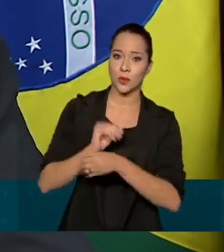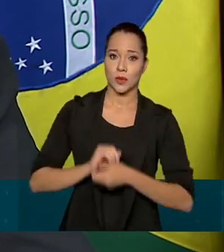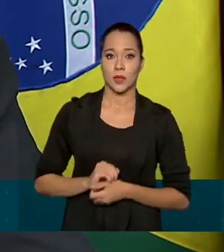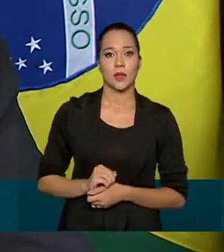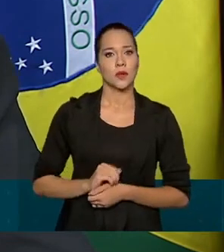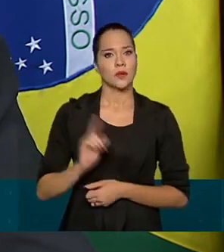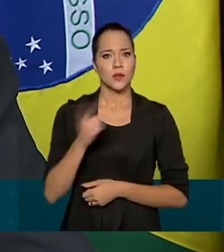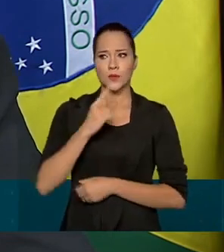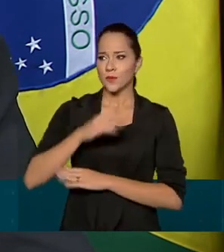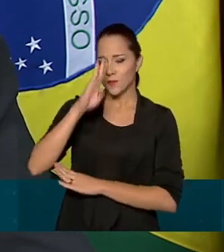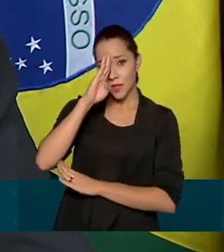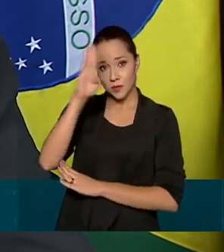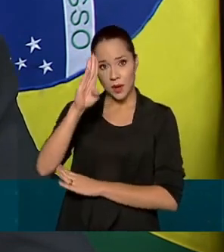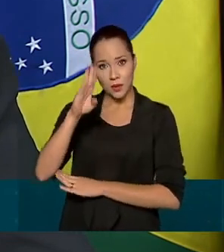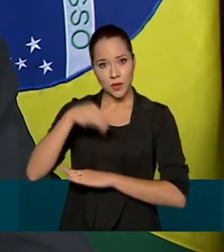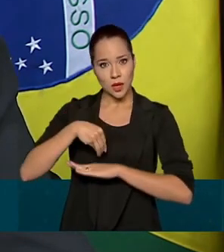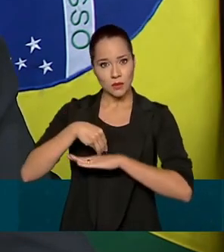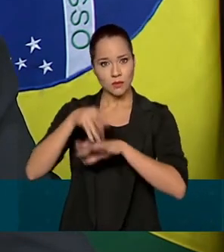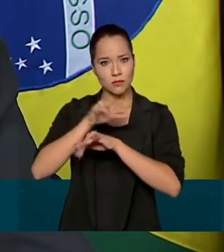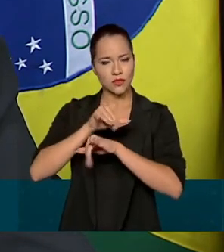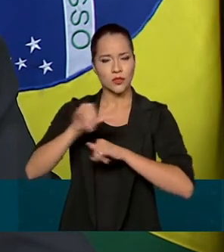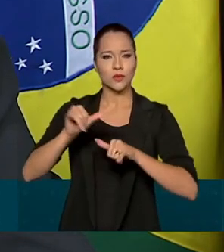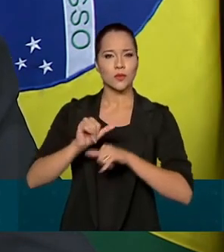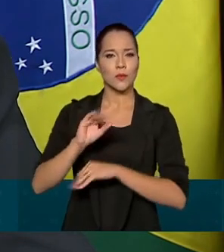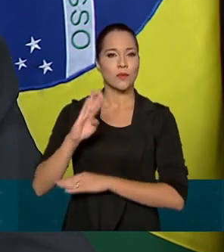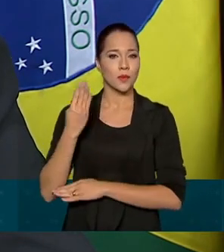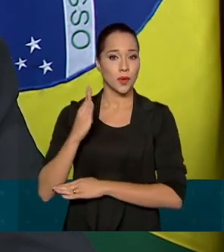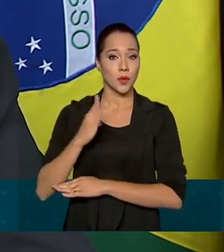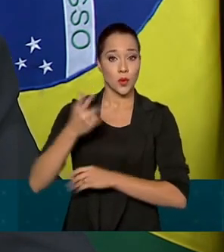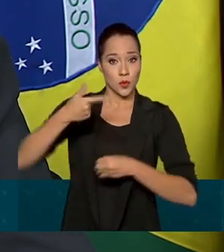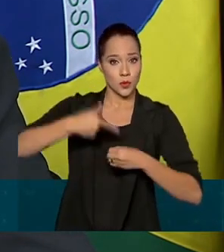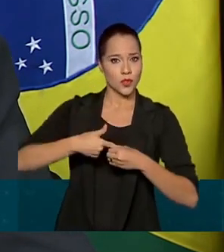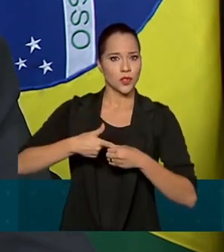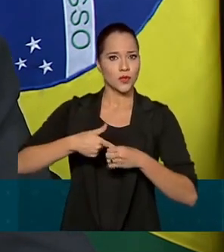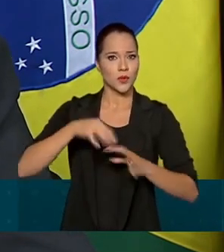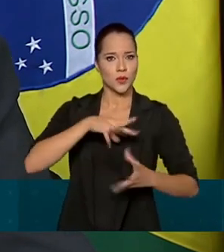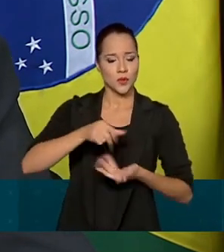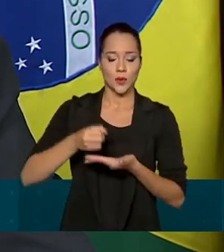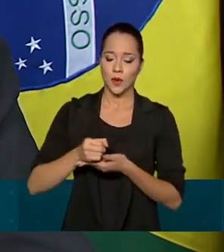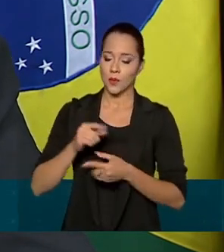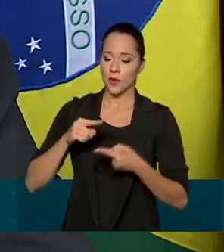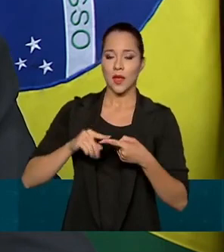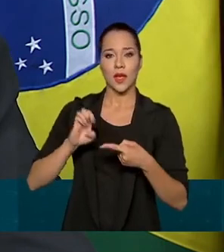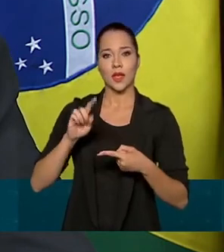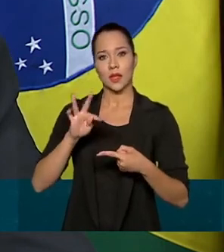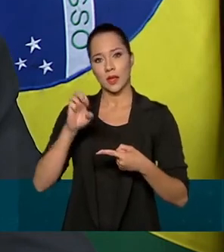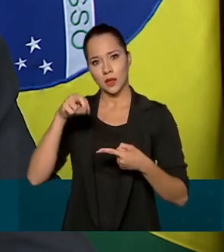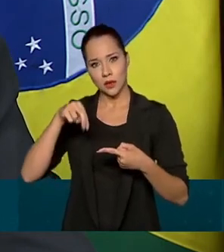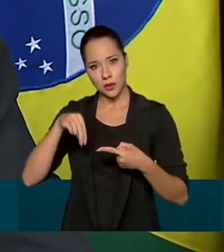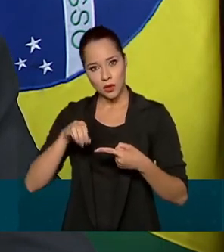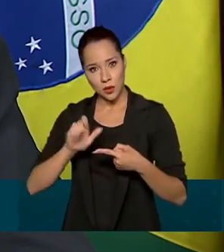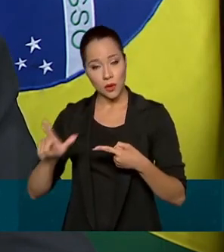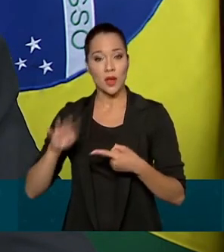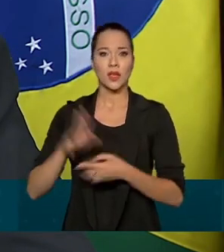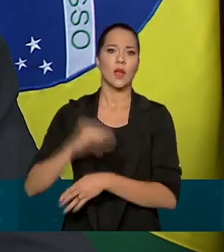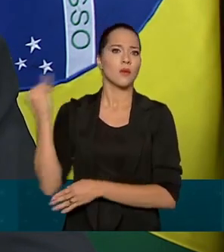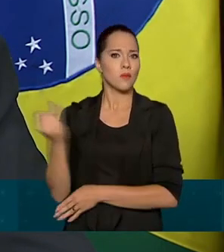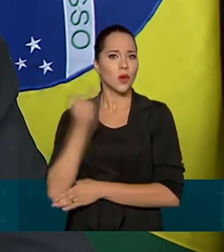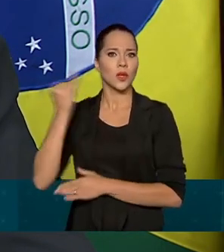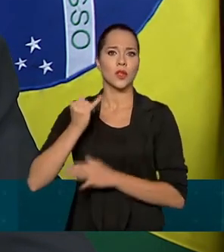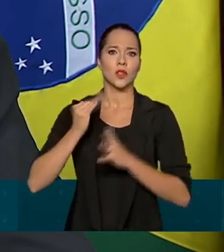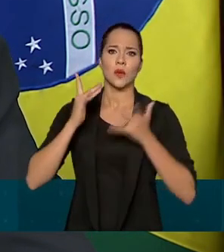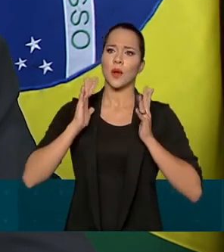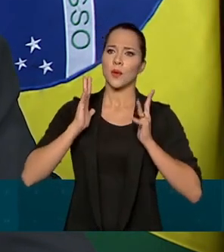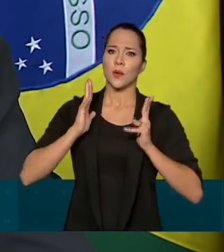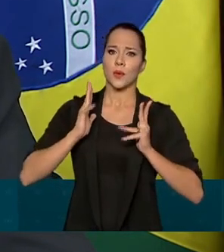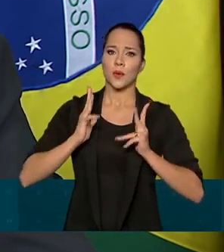pioneiros na difusão de biocombustíveis renováveis, como o etanol, fundamentais para a despoluição